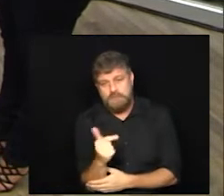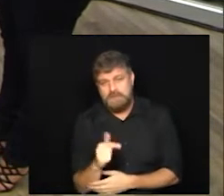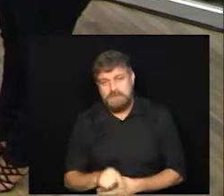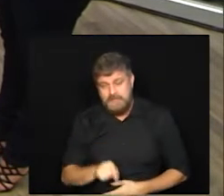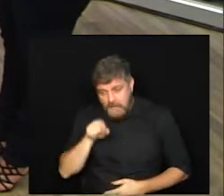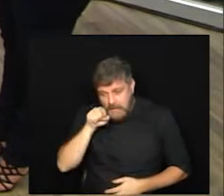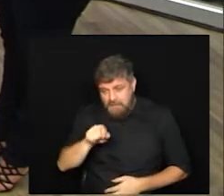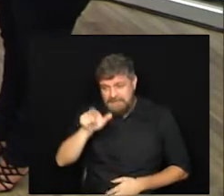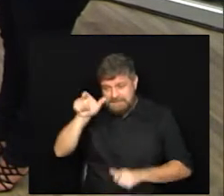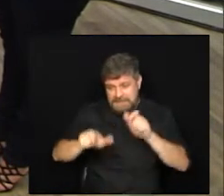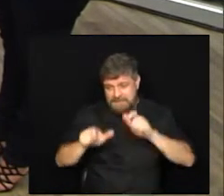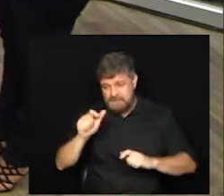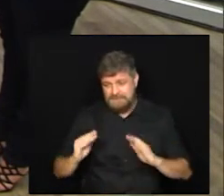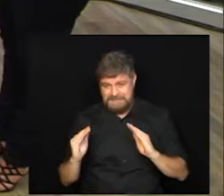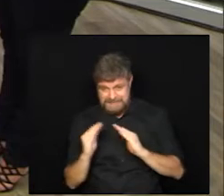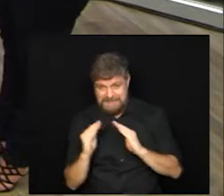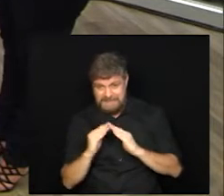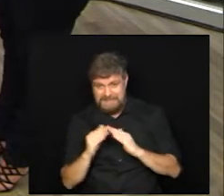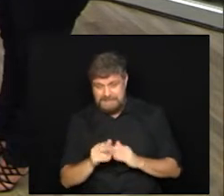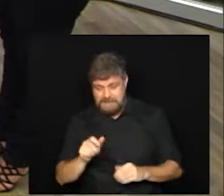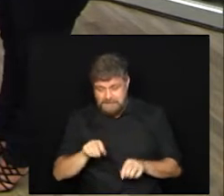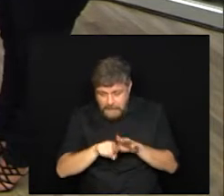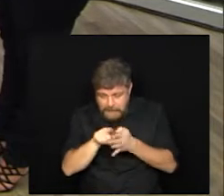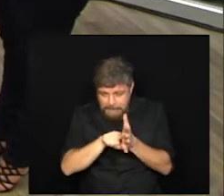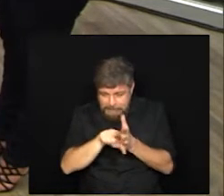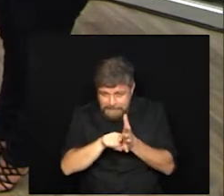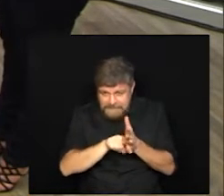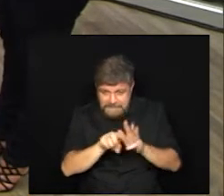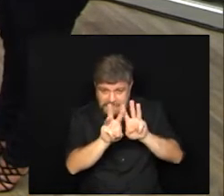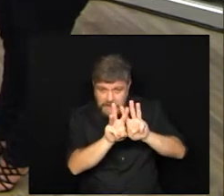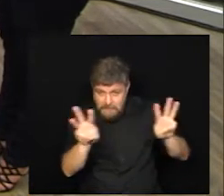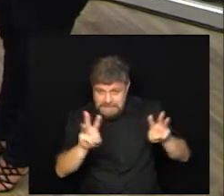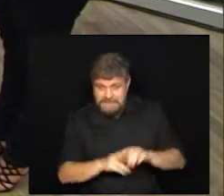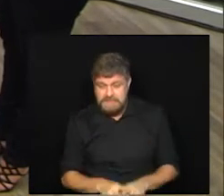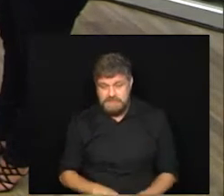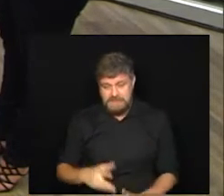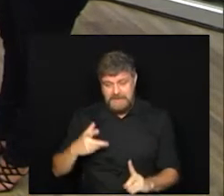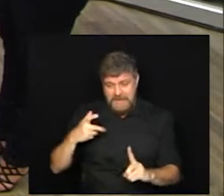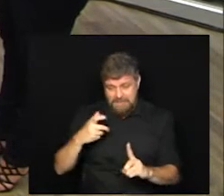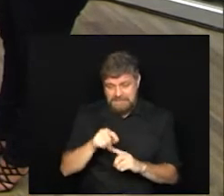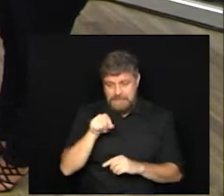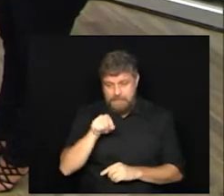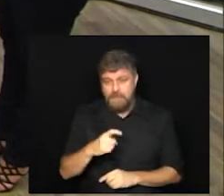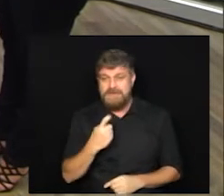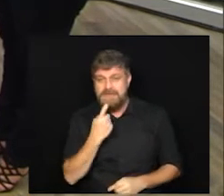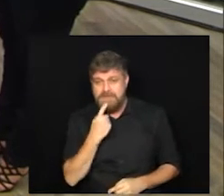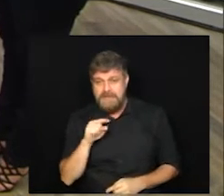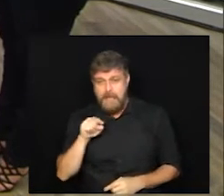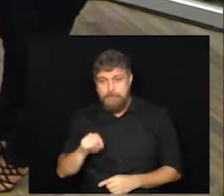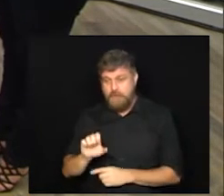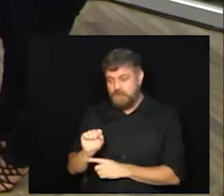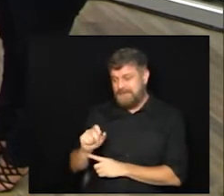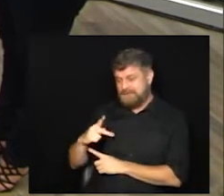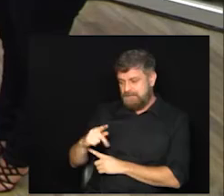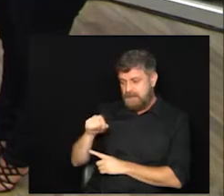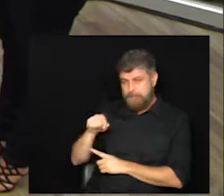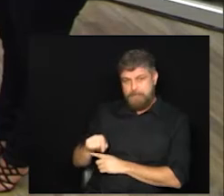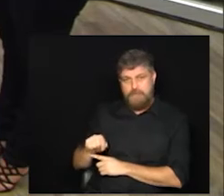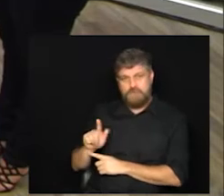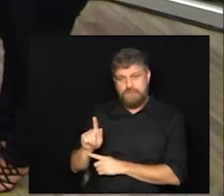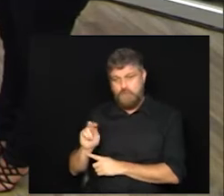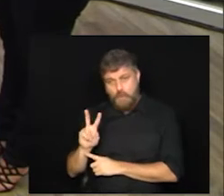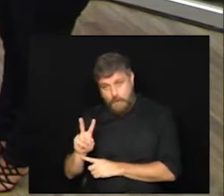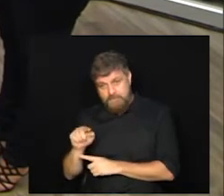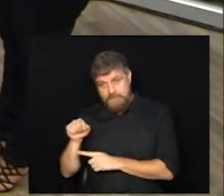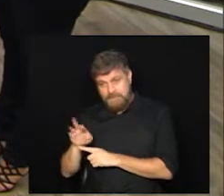você é de casa? Entre sempre no site vacina.campinas.sp.gov.br. E é